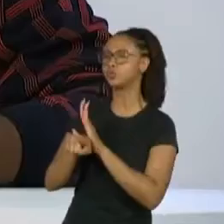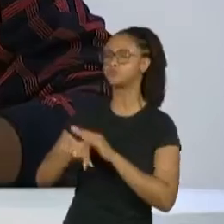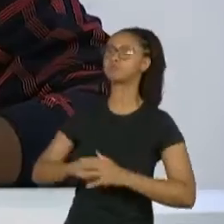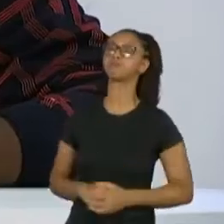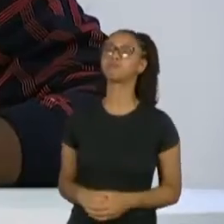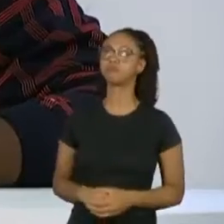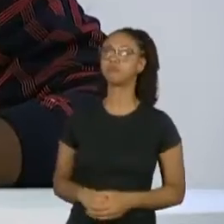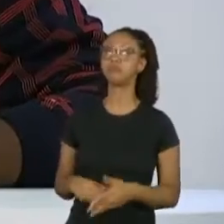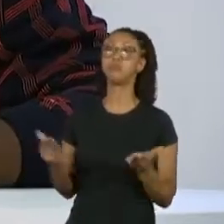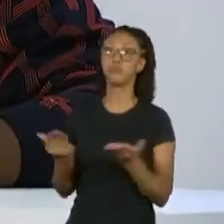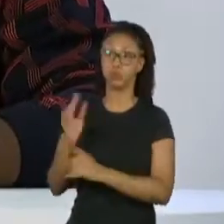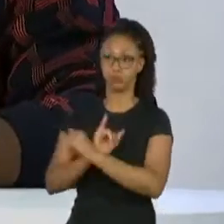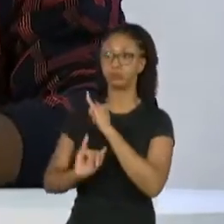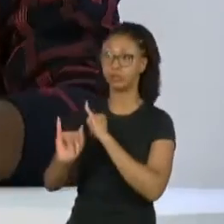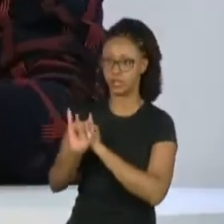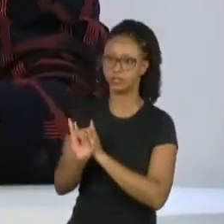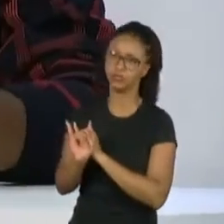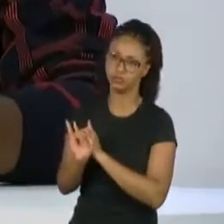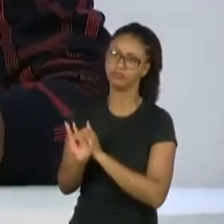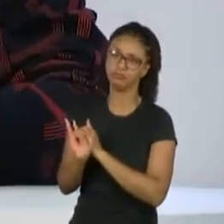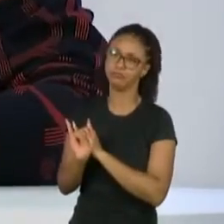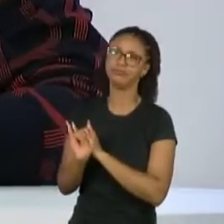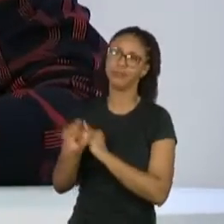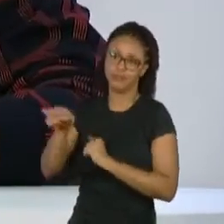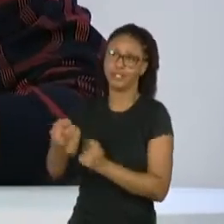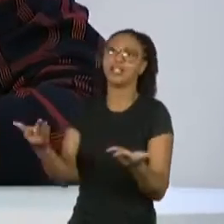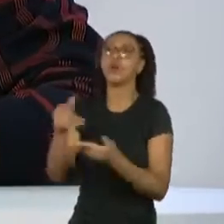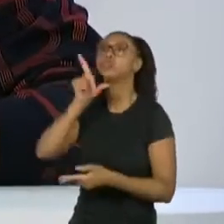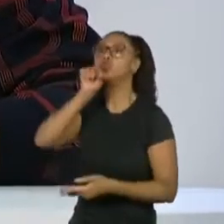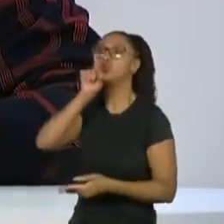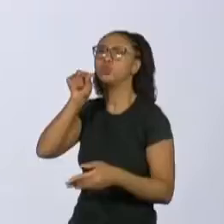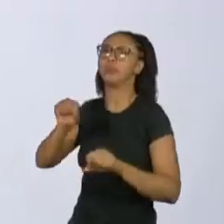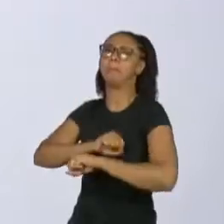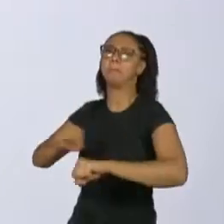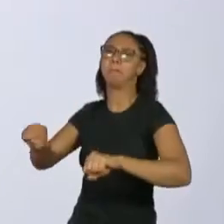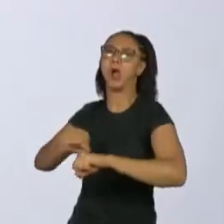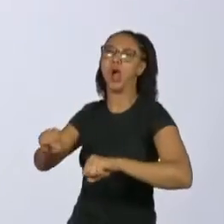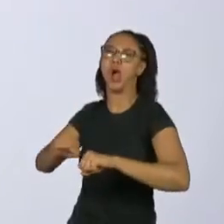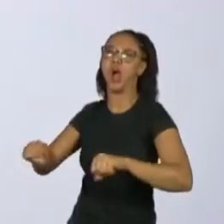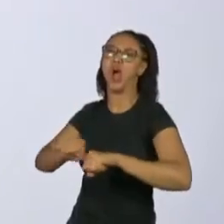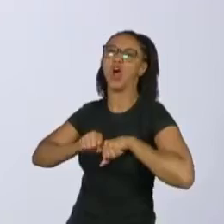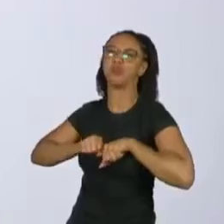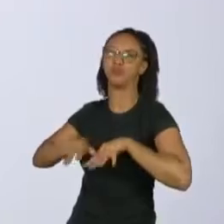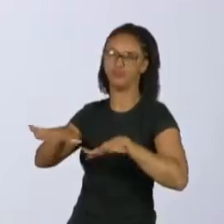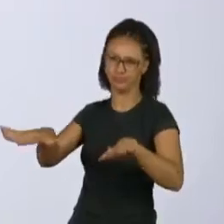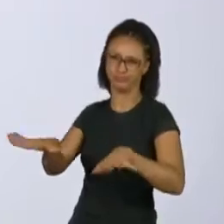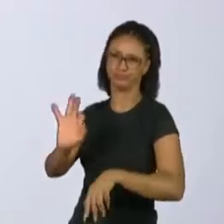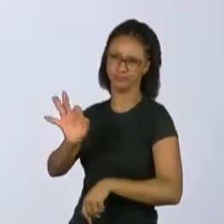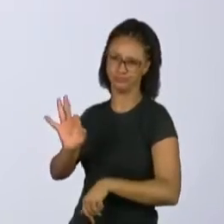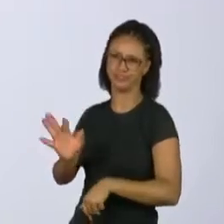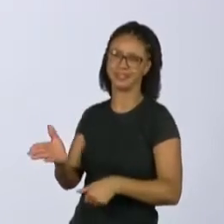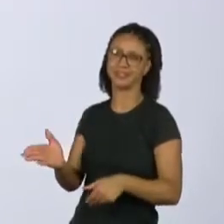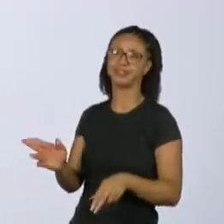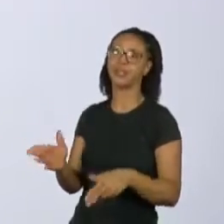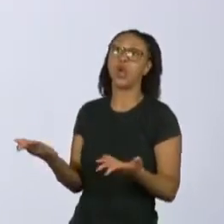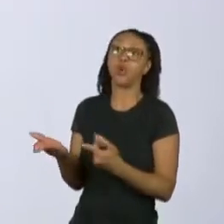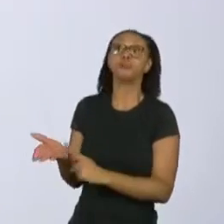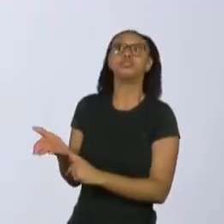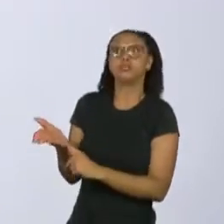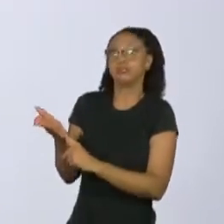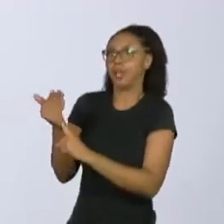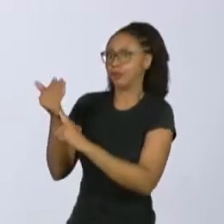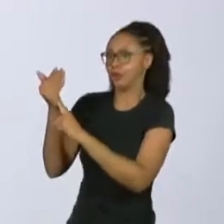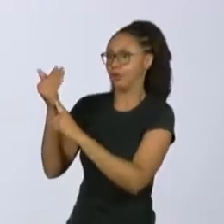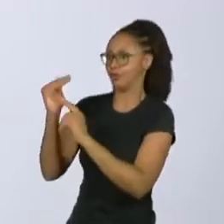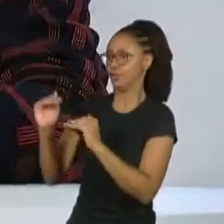hoje a internet basicamente, você está bombando no Twitter hoje, aí pensa nisso, você está bombando com pessoas que estão usando tecnologia